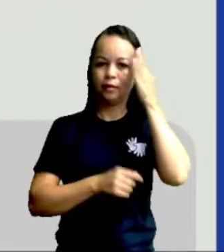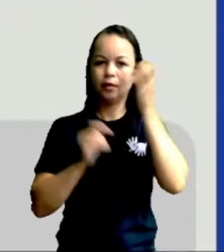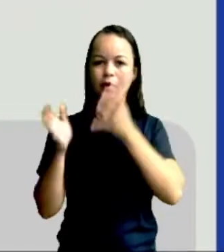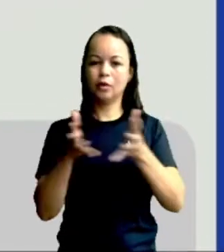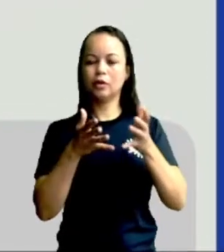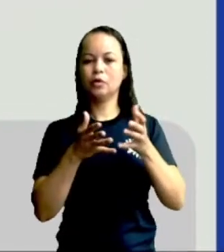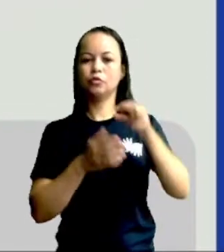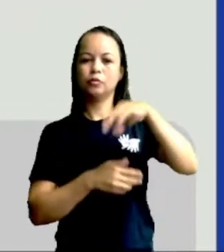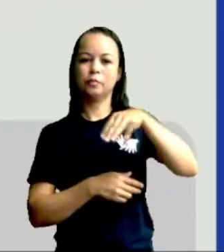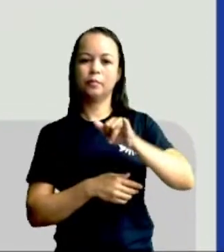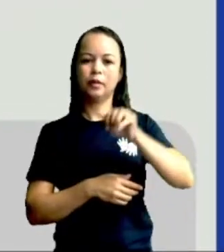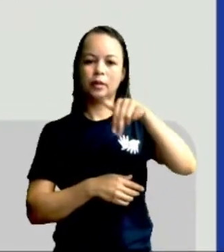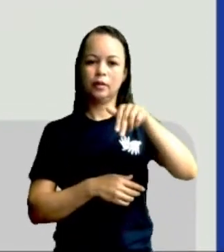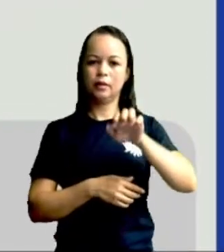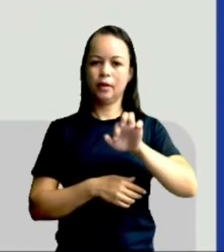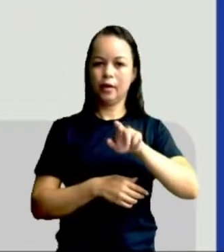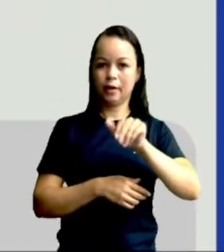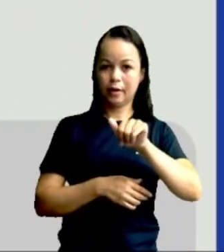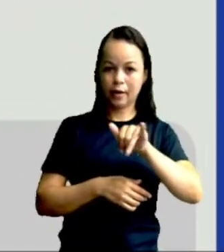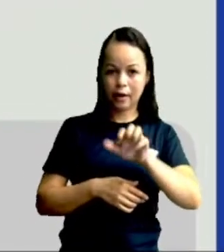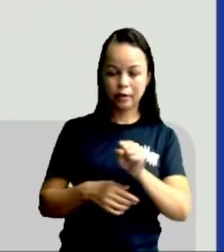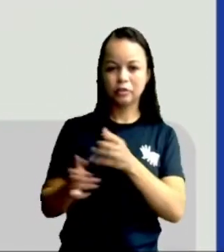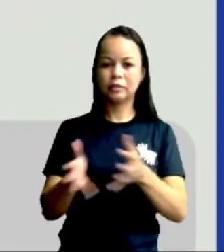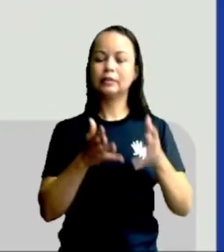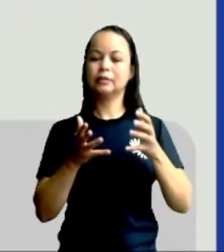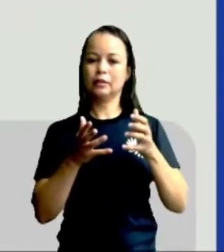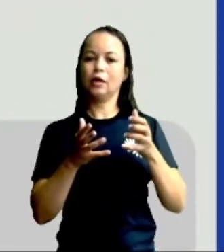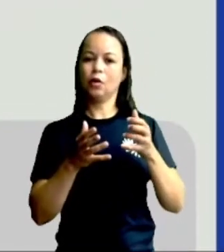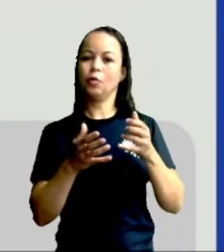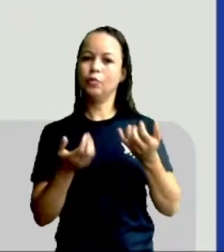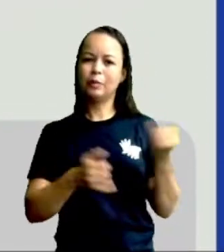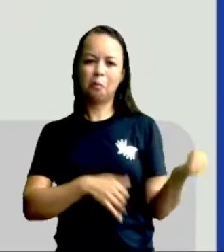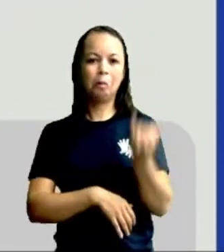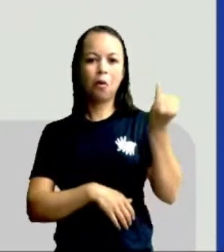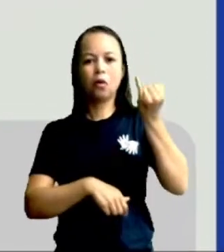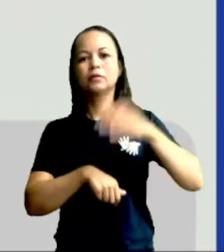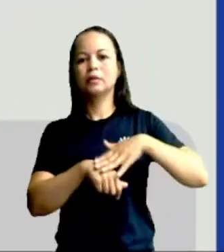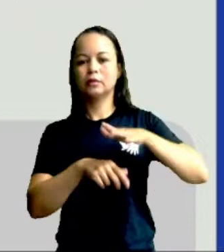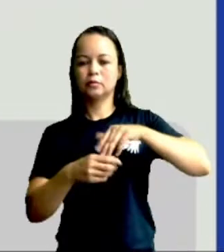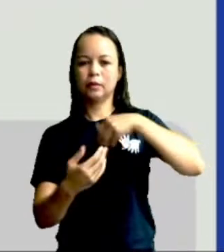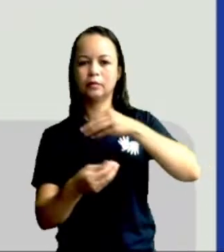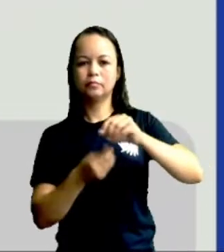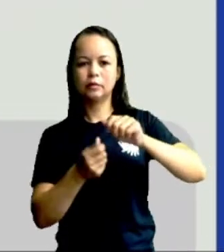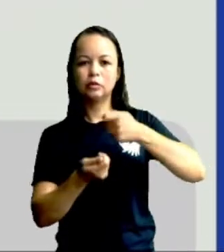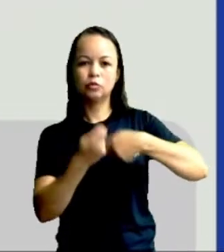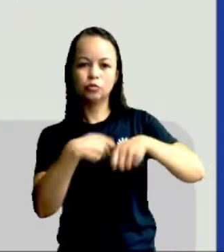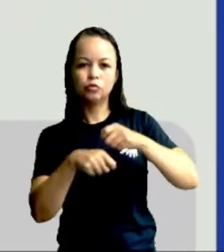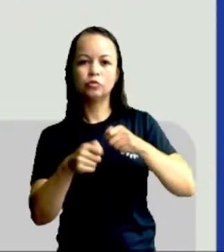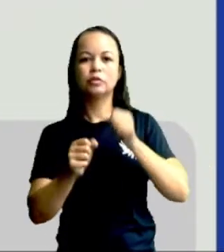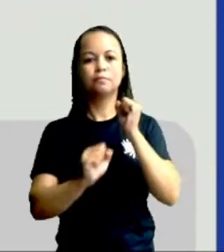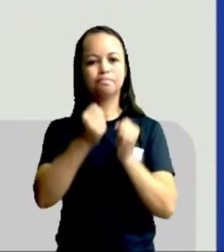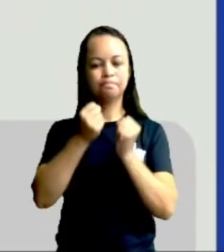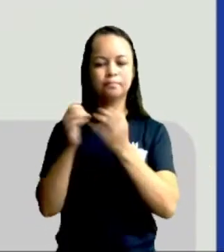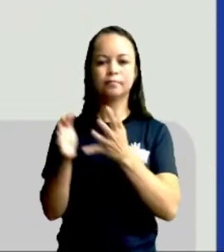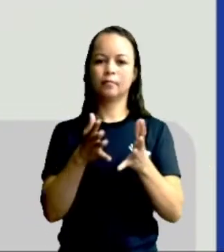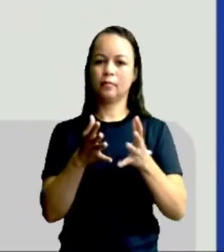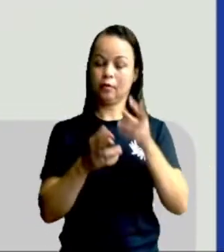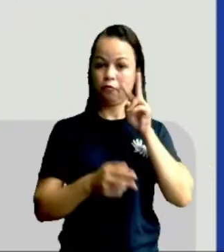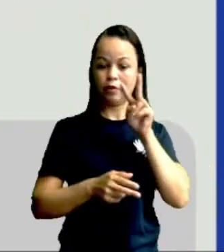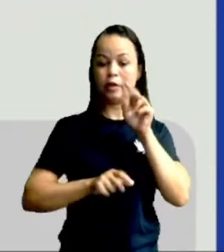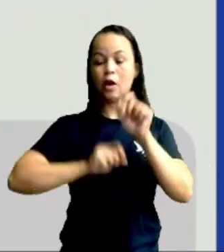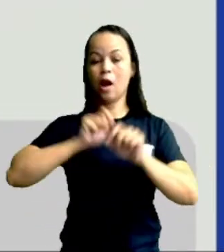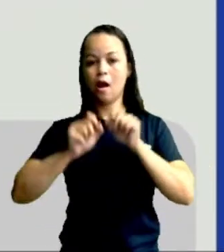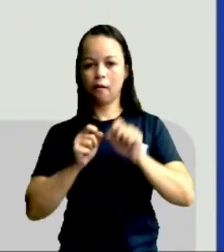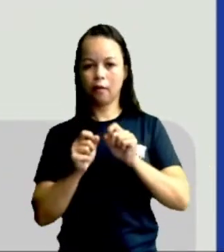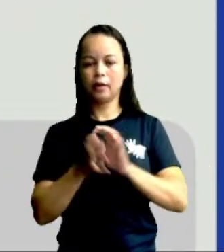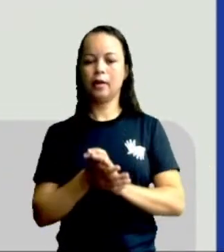minerais são indispensáveis para a manutenção das atividades industriais, tendo em vista que produtos